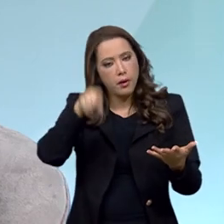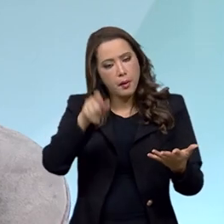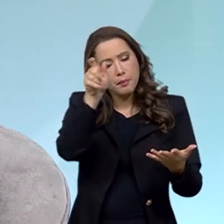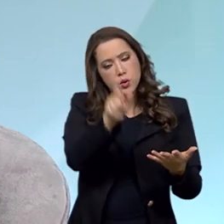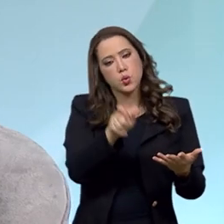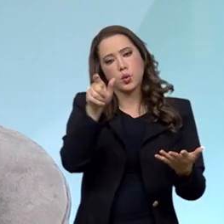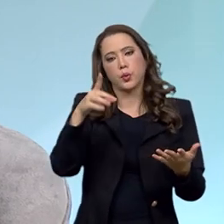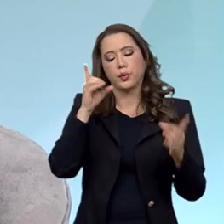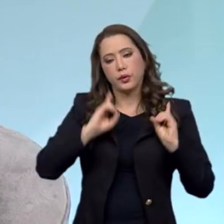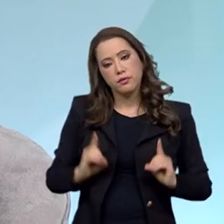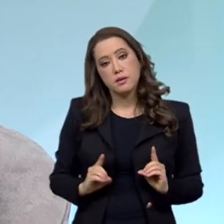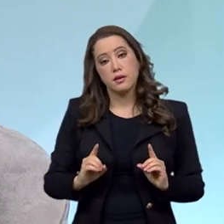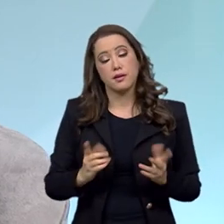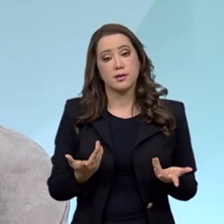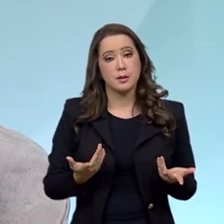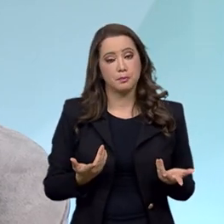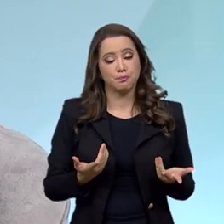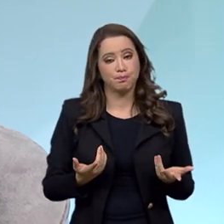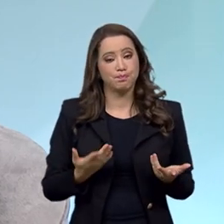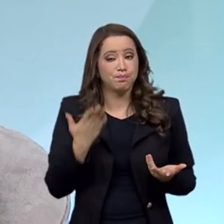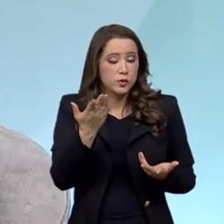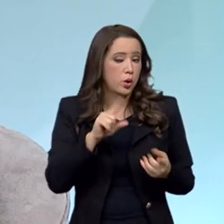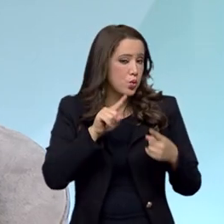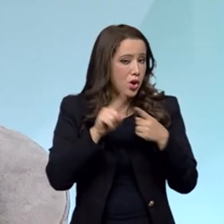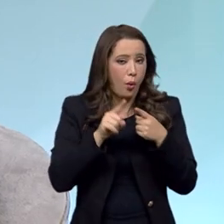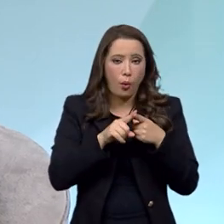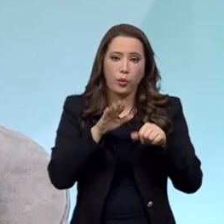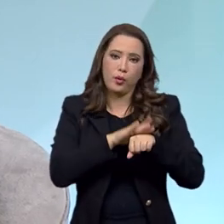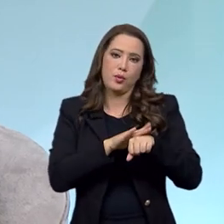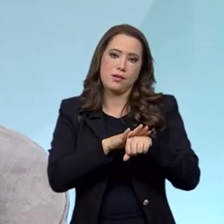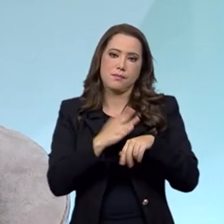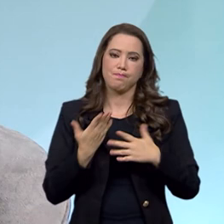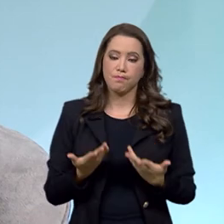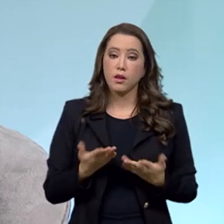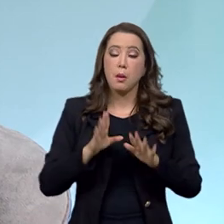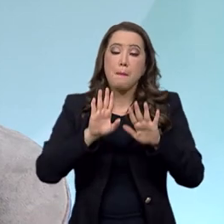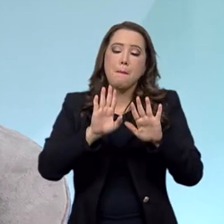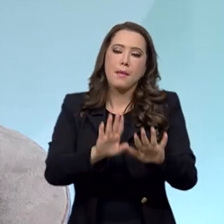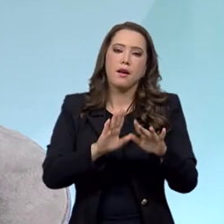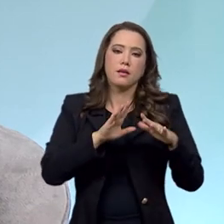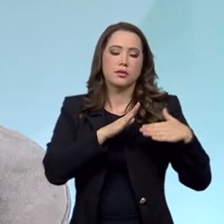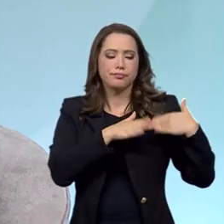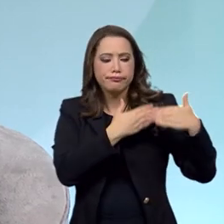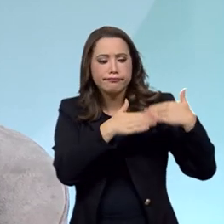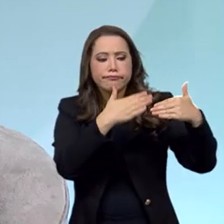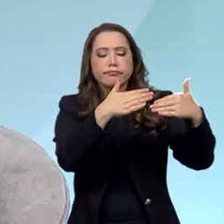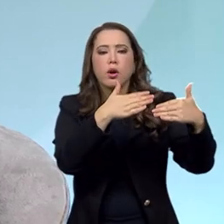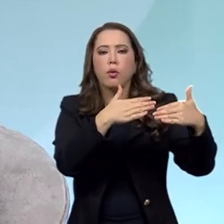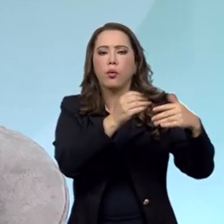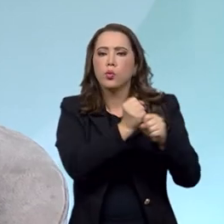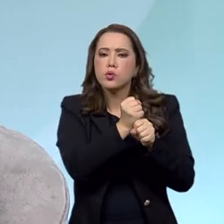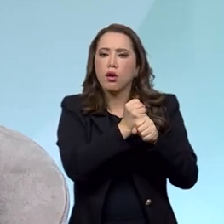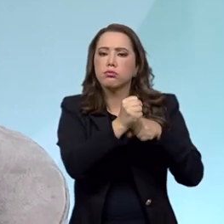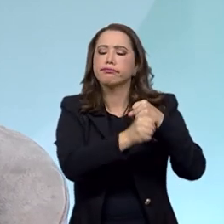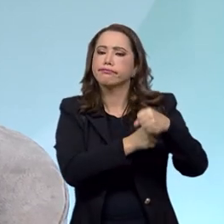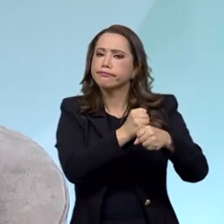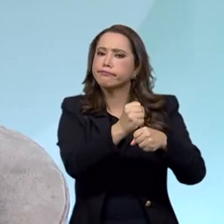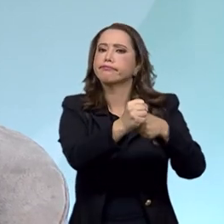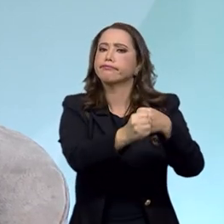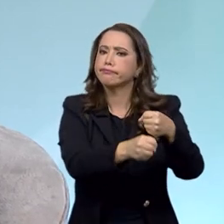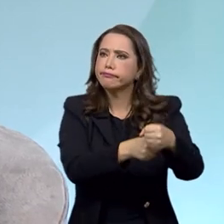A classificação, a identificação da deficiência se dava assim. Só que, com o passar dos anos, se percebeu